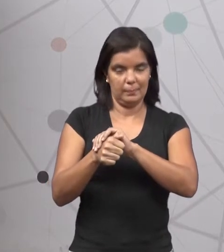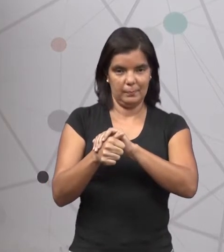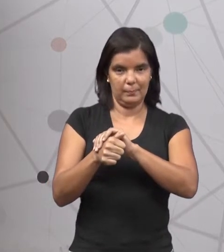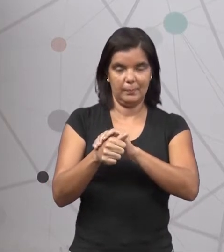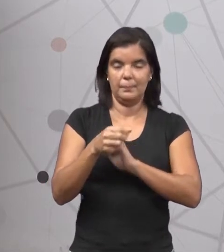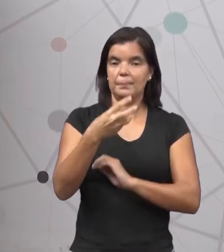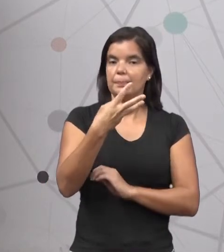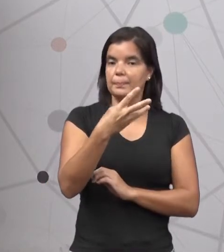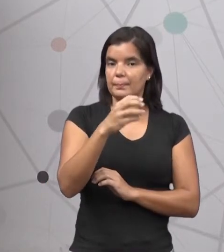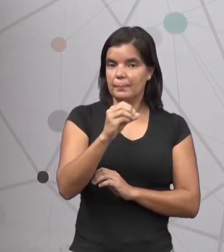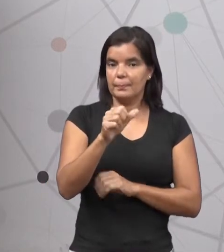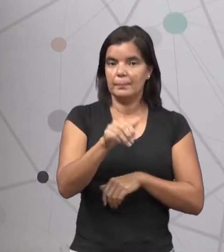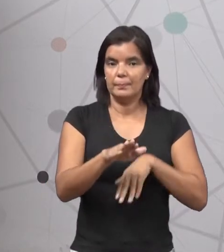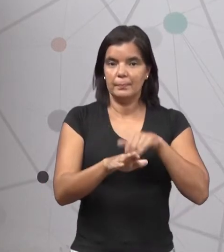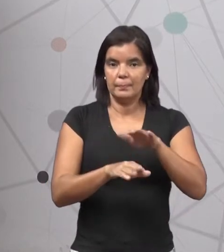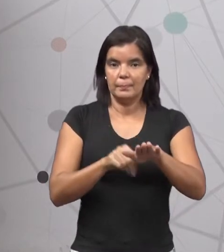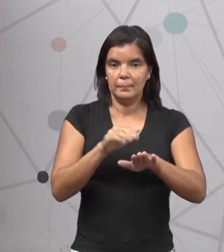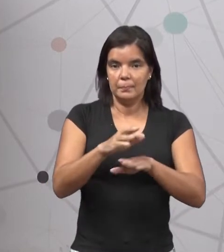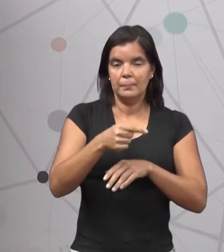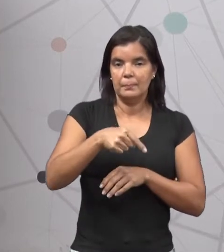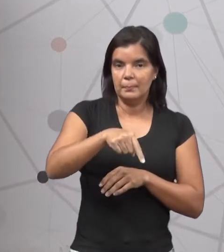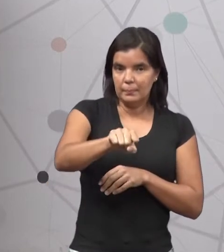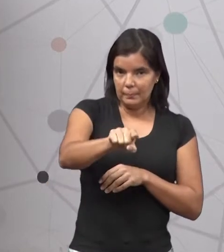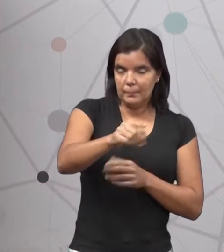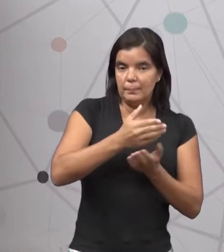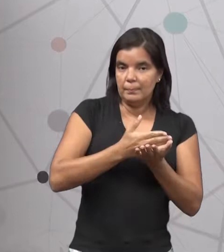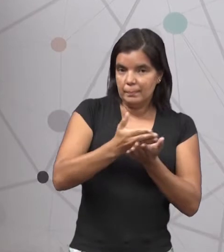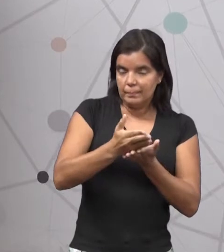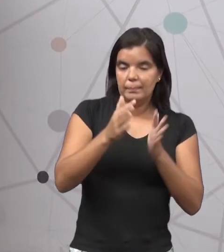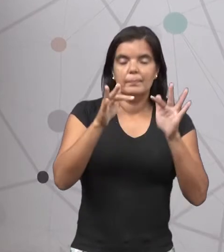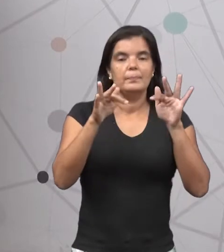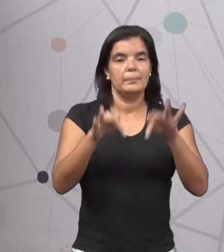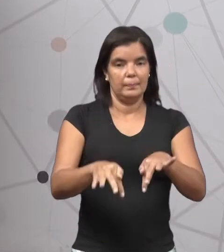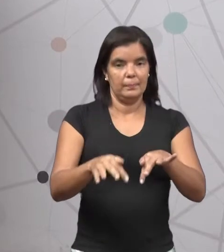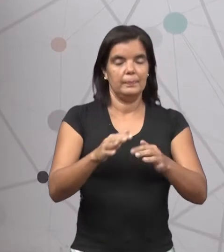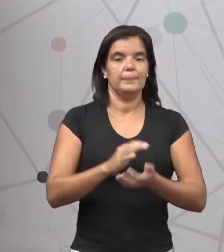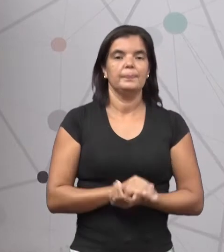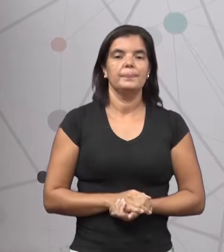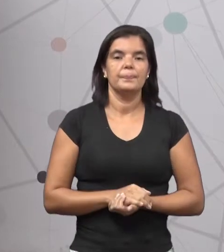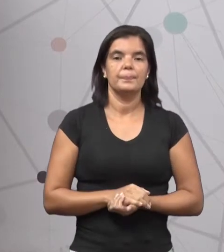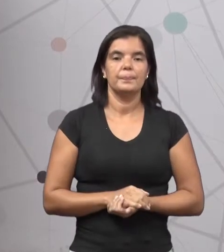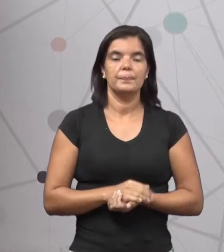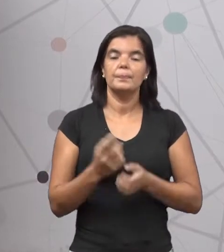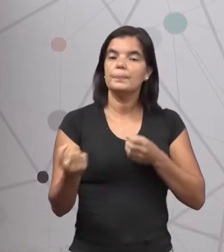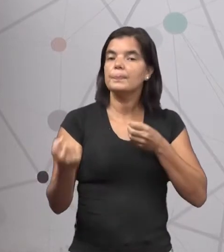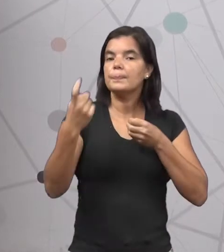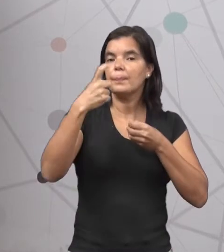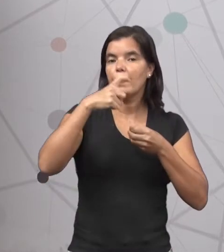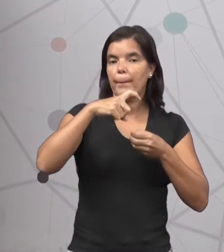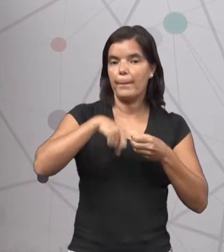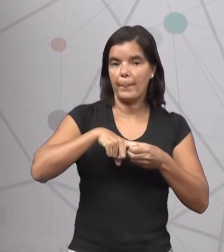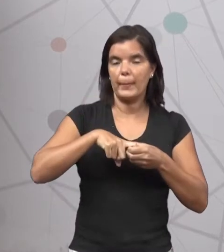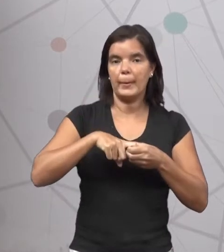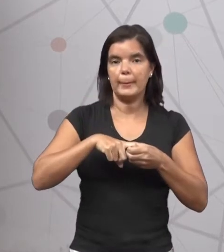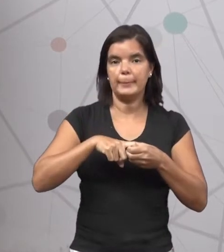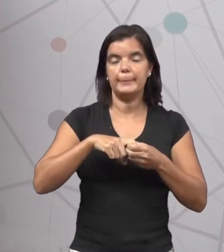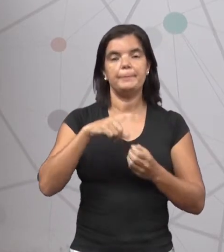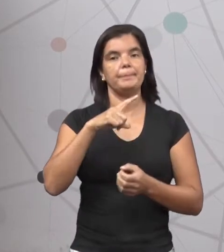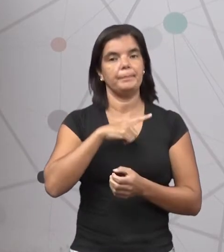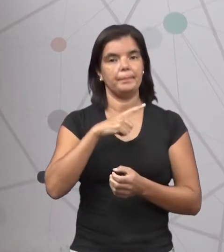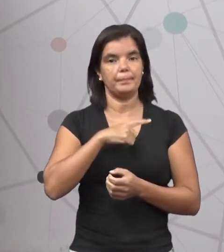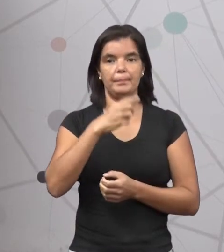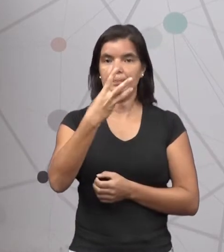30 passos indo do início ao fim. Quando ela voltou, ela deu